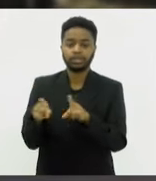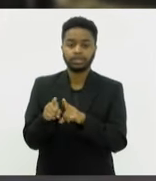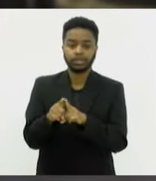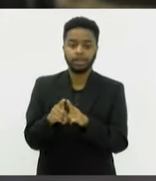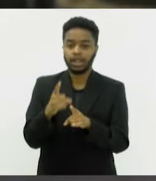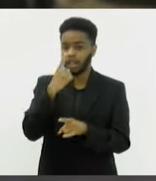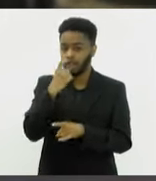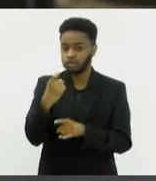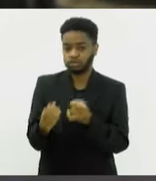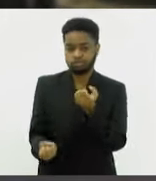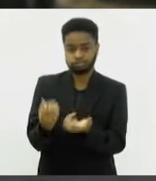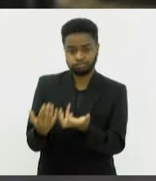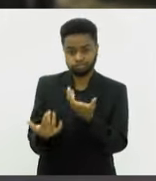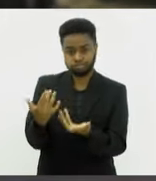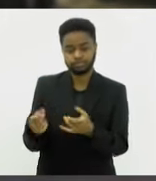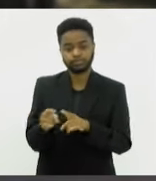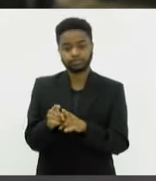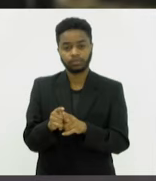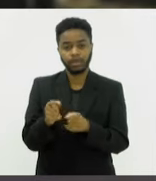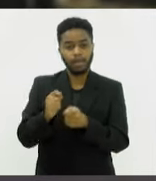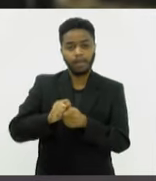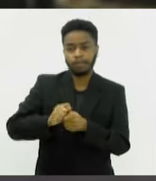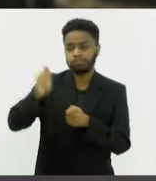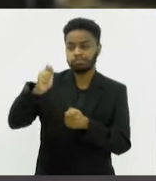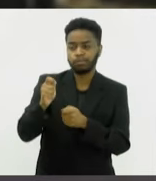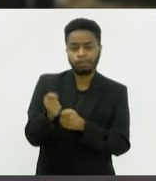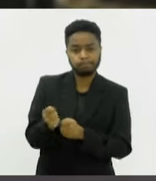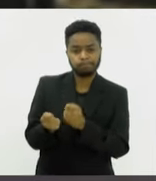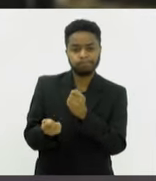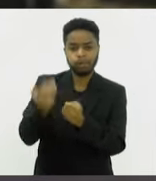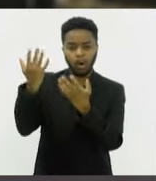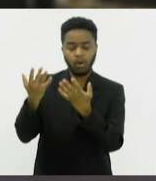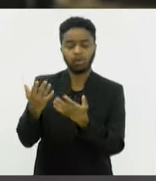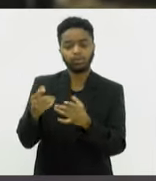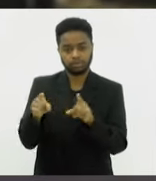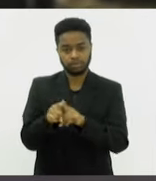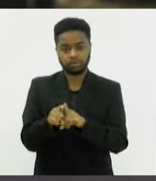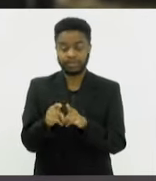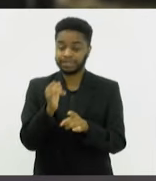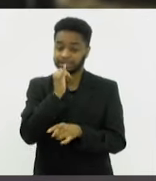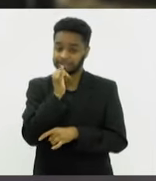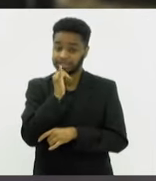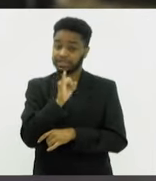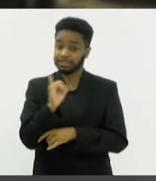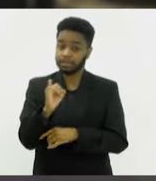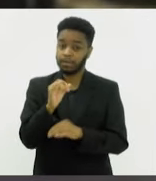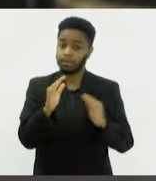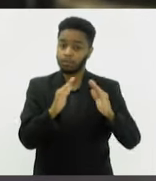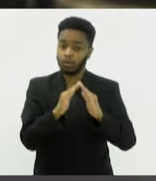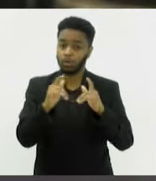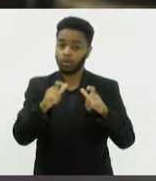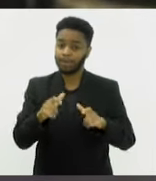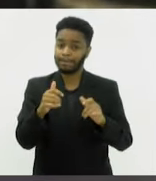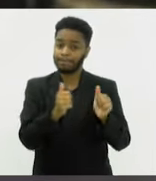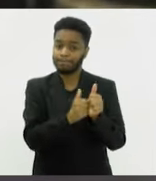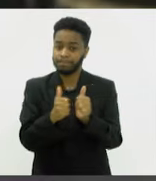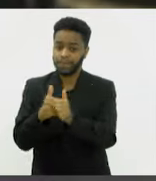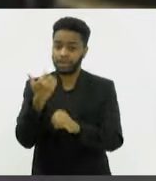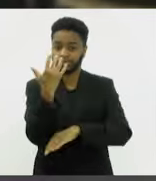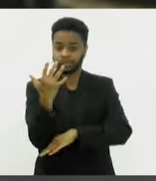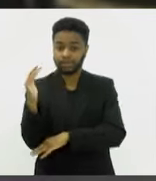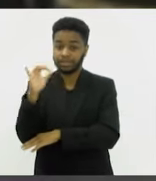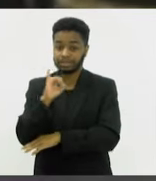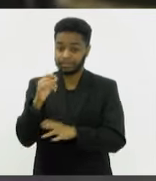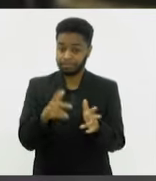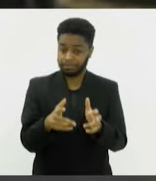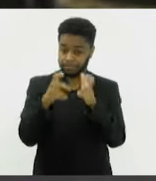indiscriminada e a soltura de fogos de artifício, por exemplo. Se você mora em locais próximos à vegetação e observou que o fogo